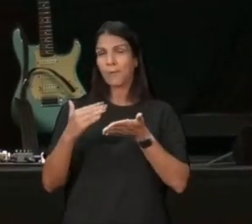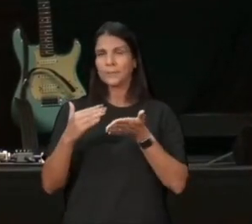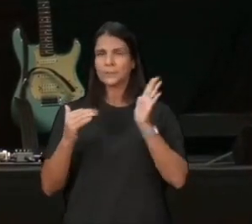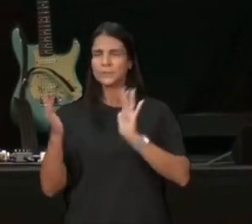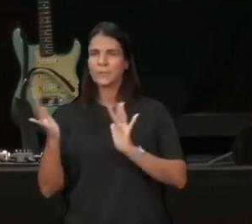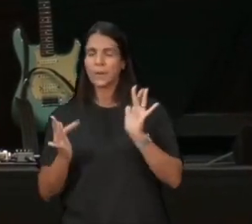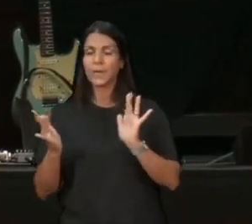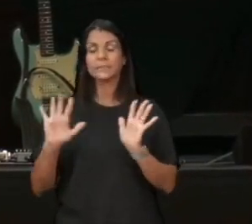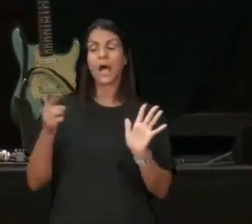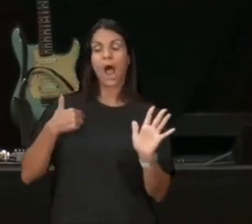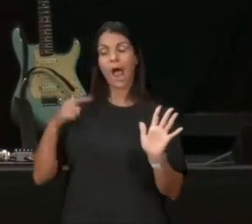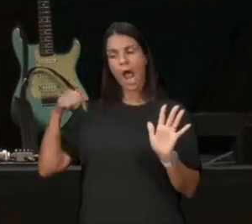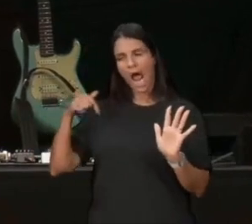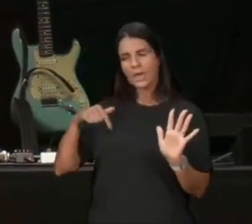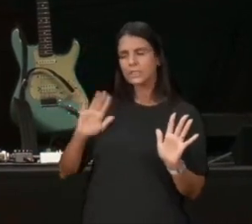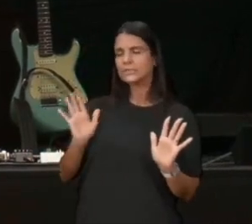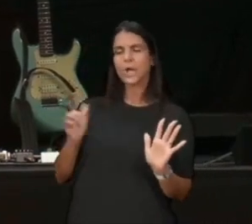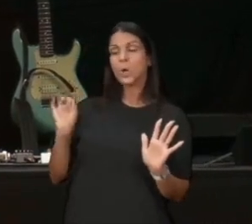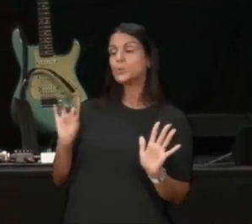aqui, só casada meu filho,